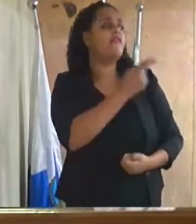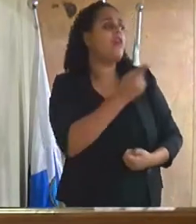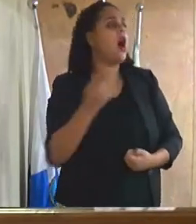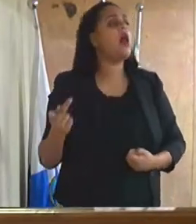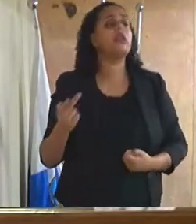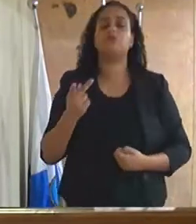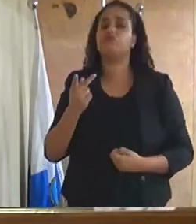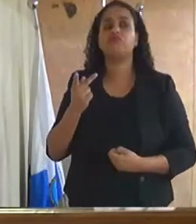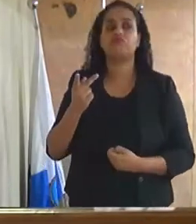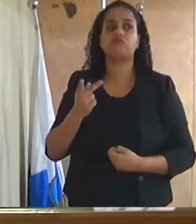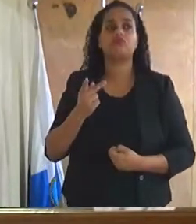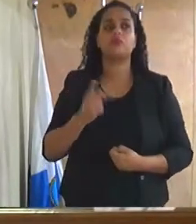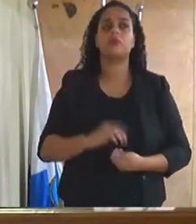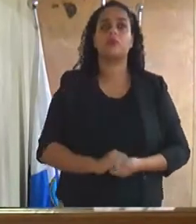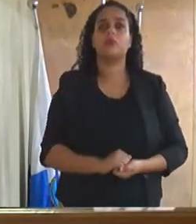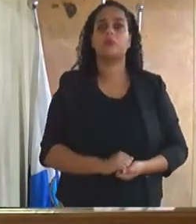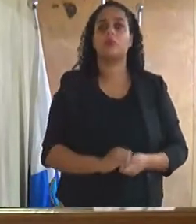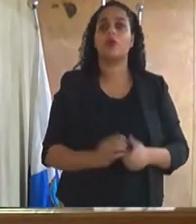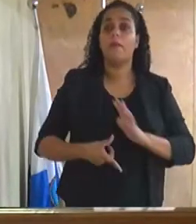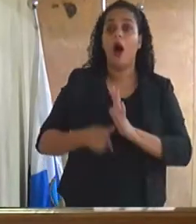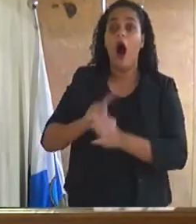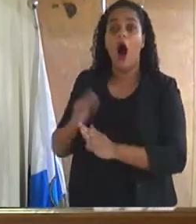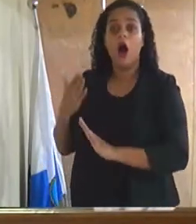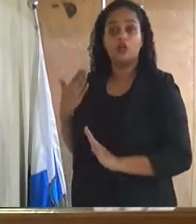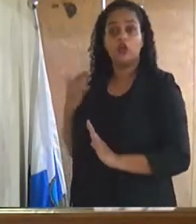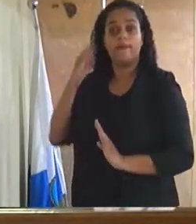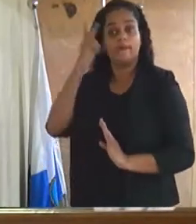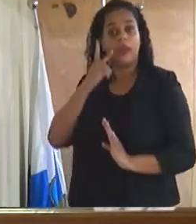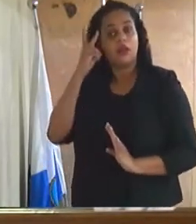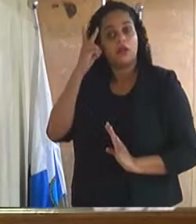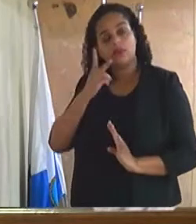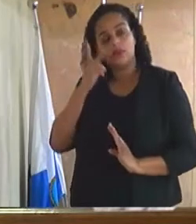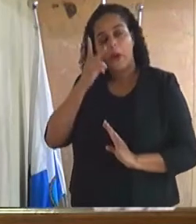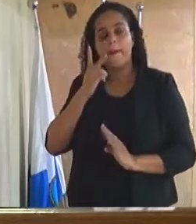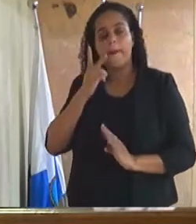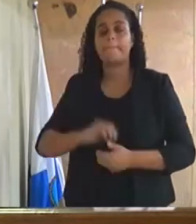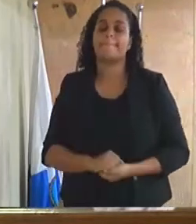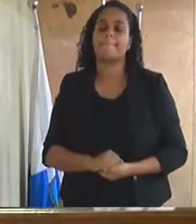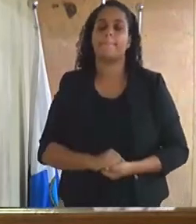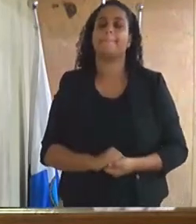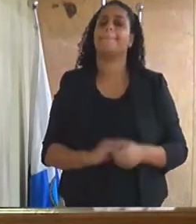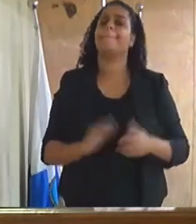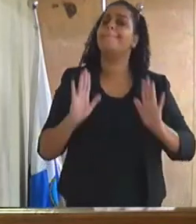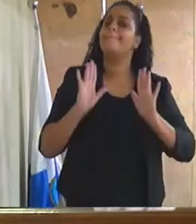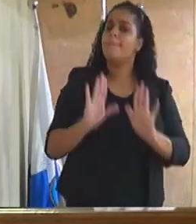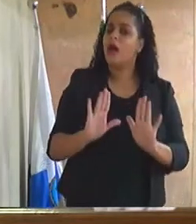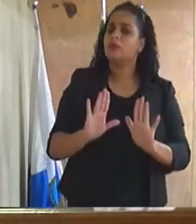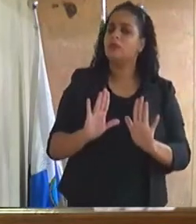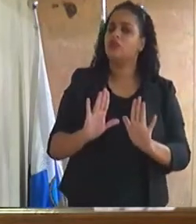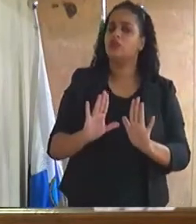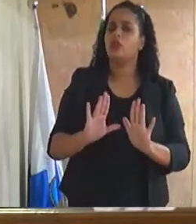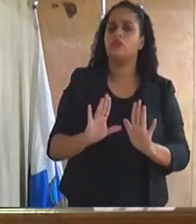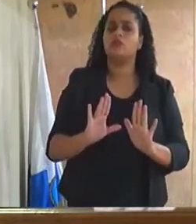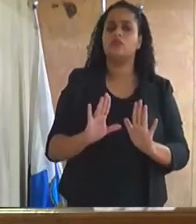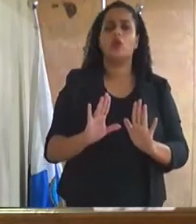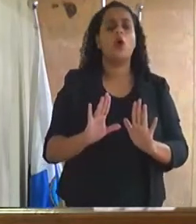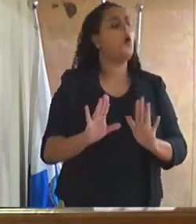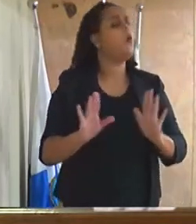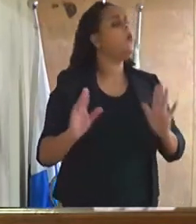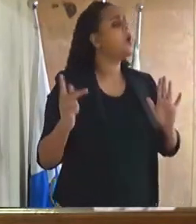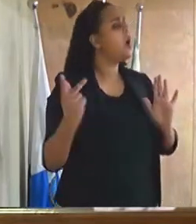edis que me antecederam, mas o que circula